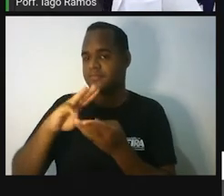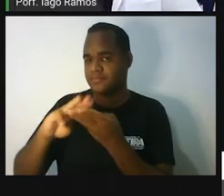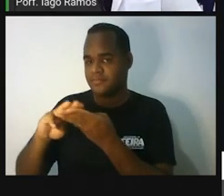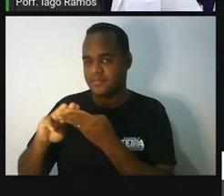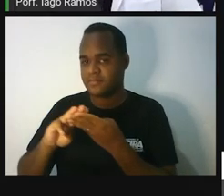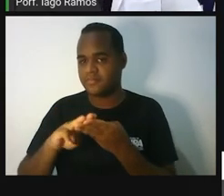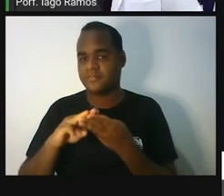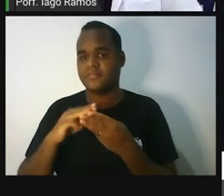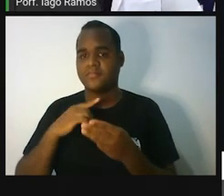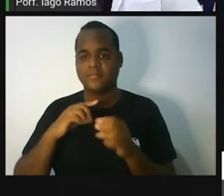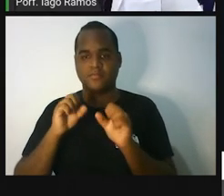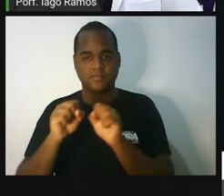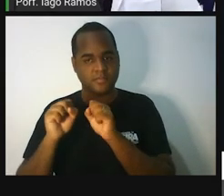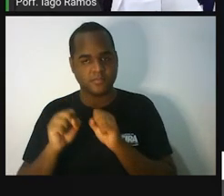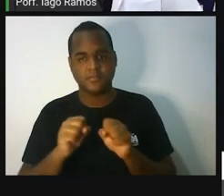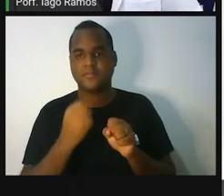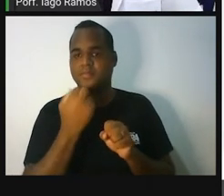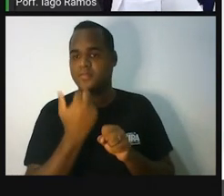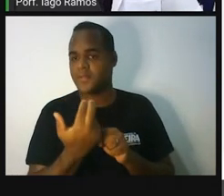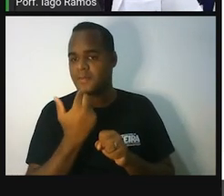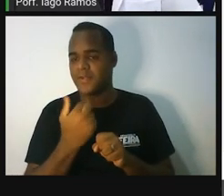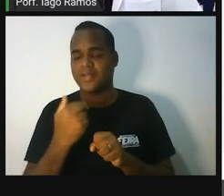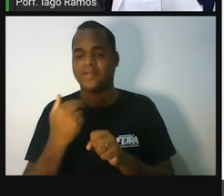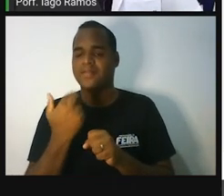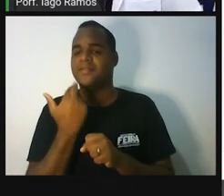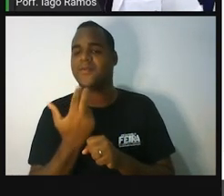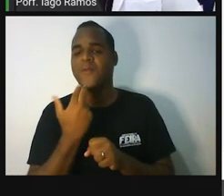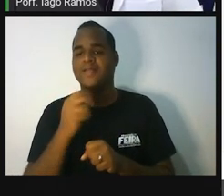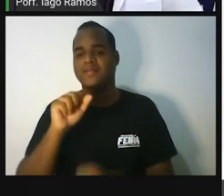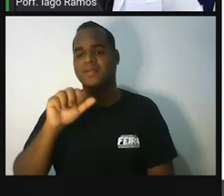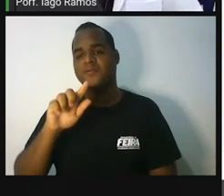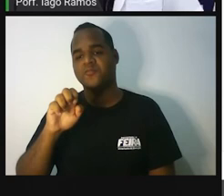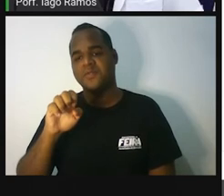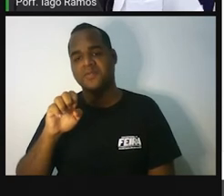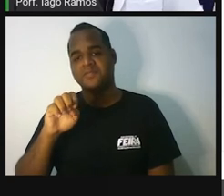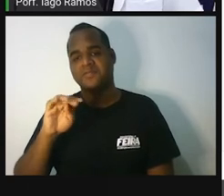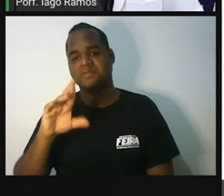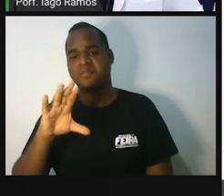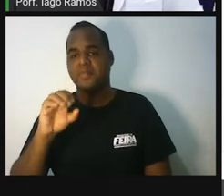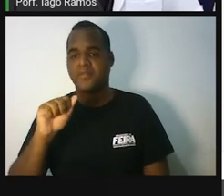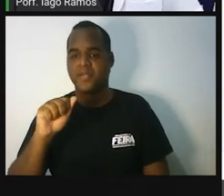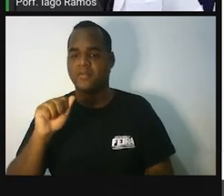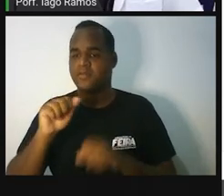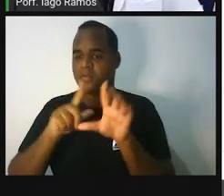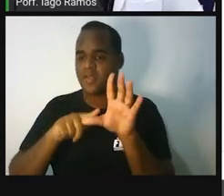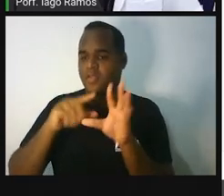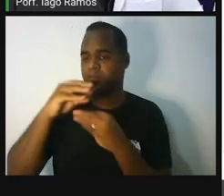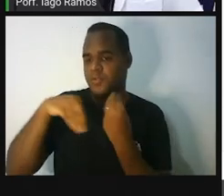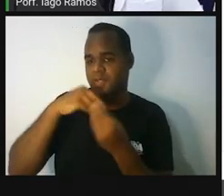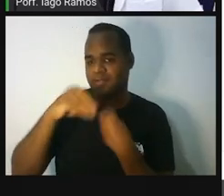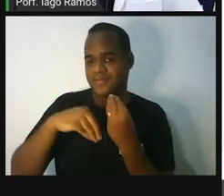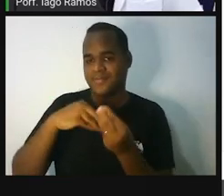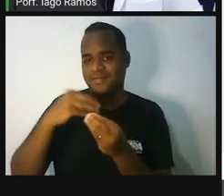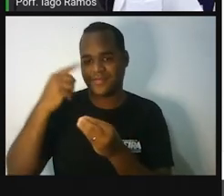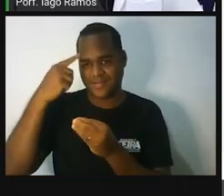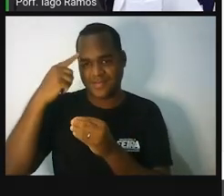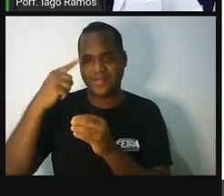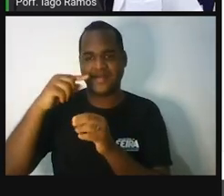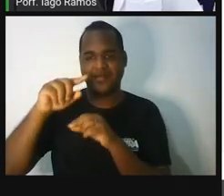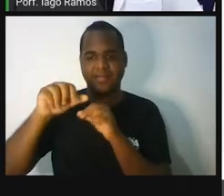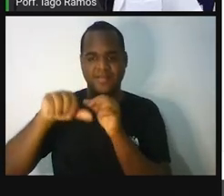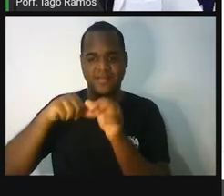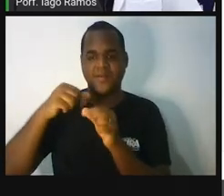matemática. Que usa essa linguagem algébrica. Usa essa coisa do cálculo que